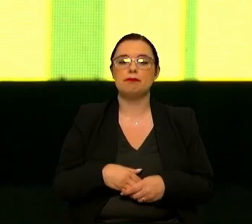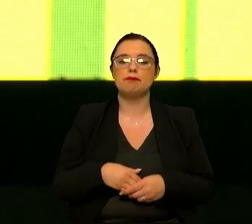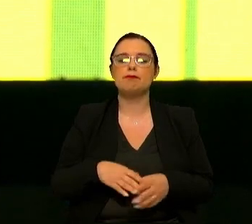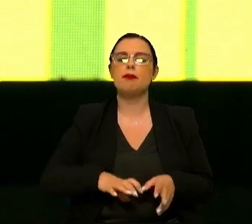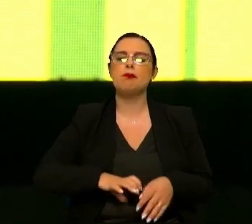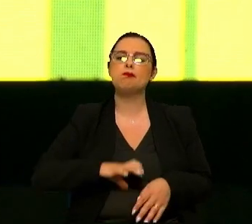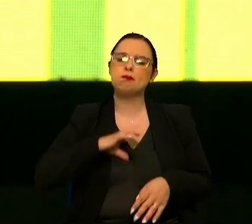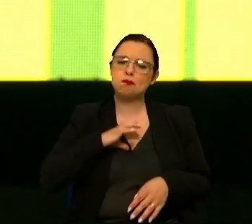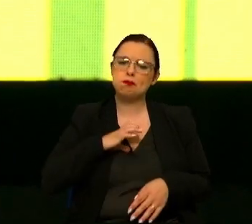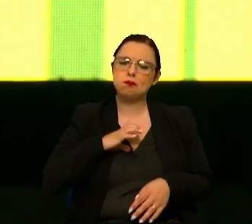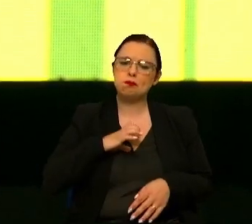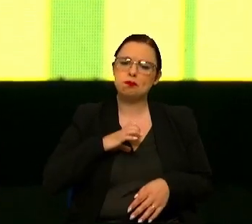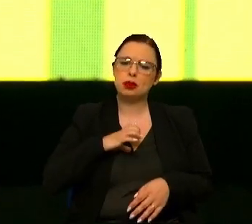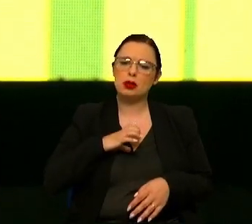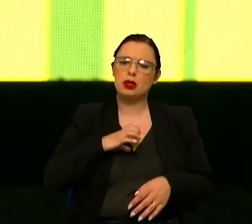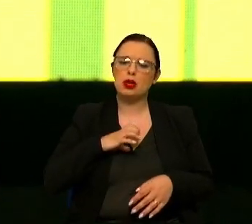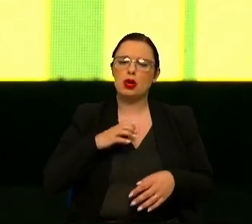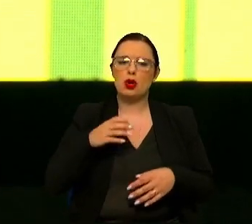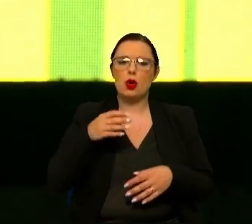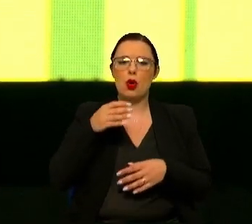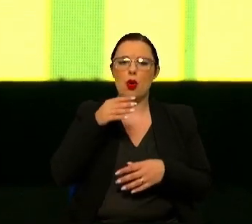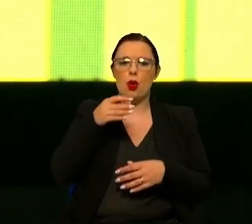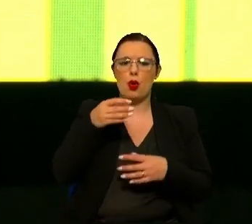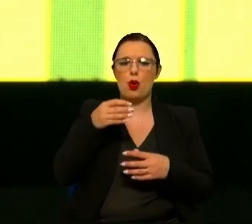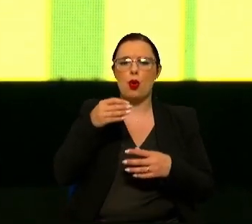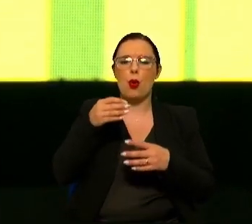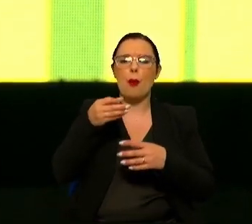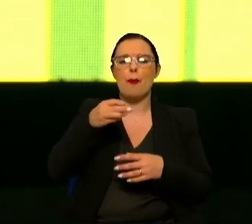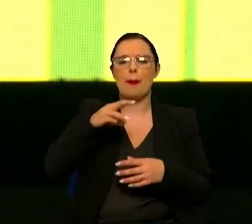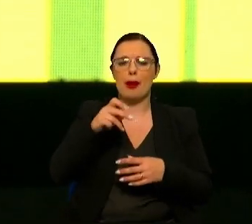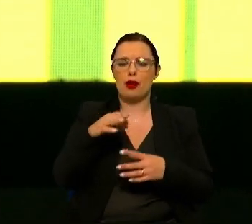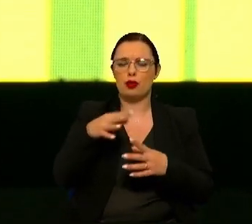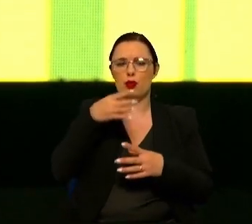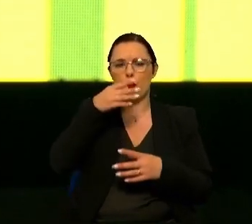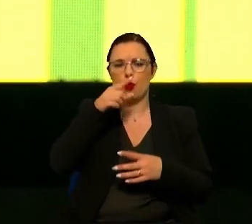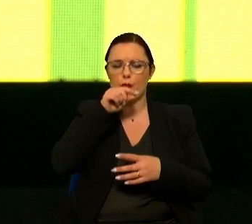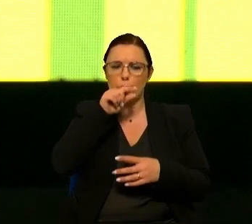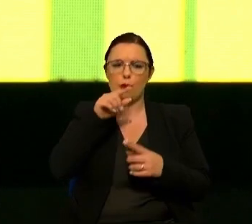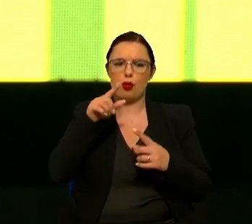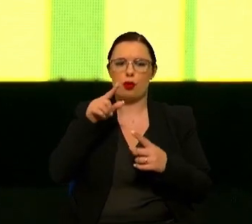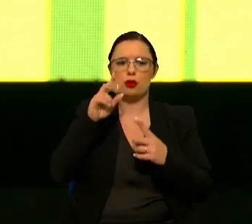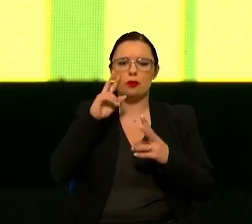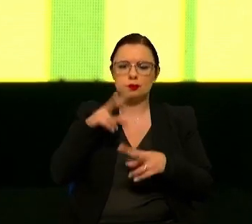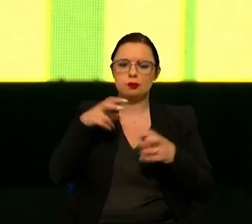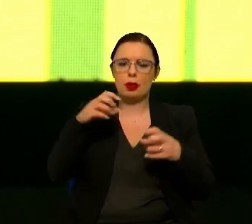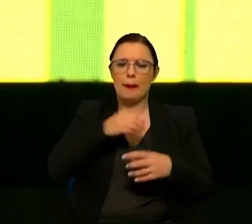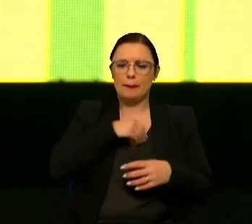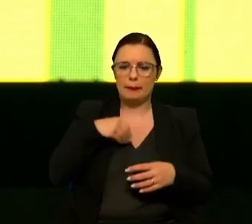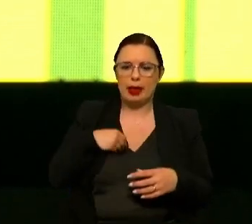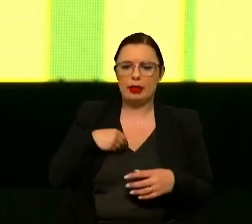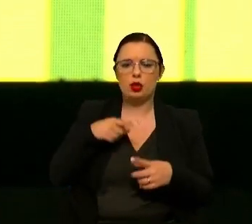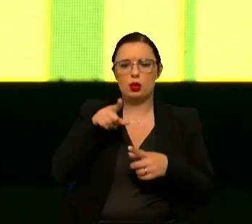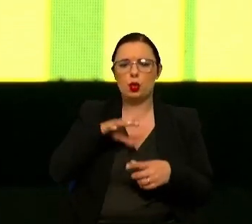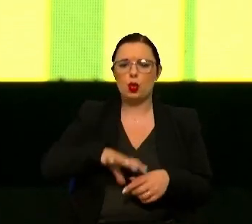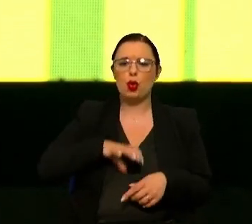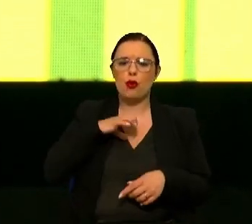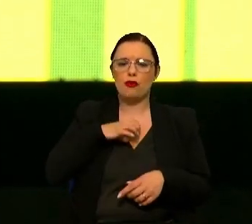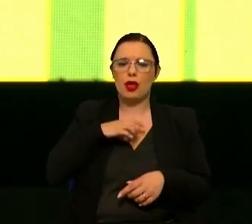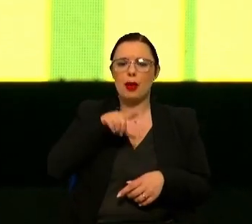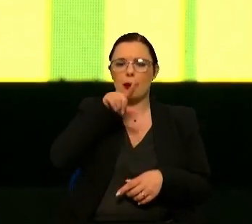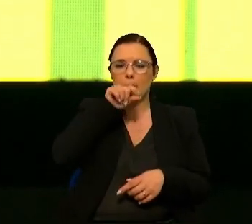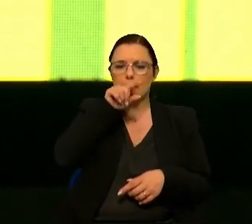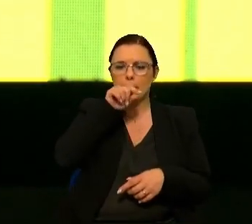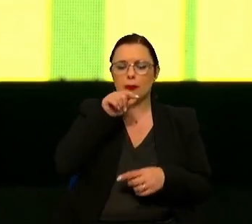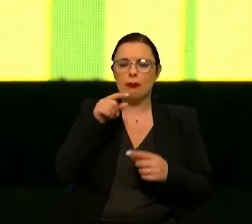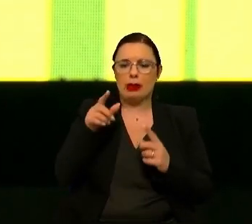confiava, o Marco falou de um pombo que fazia a perdição de diagnóstico médico, confiava naquele pombo para lhe fazer